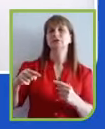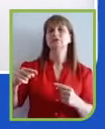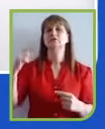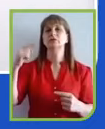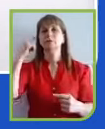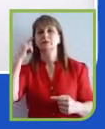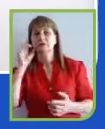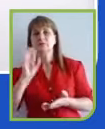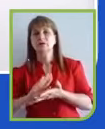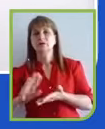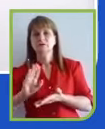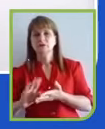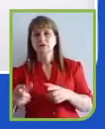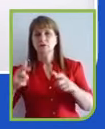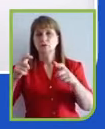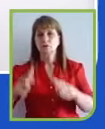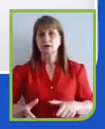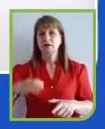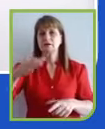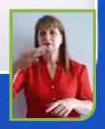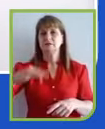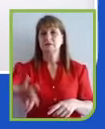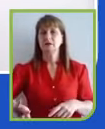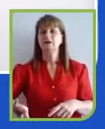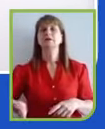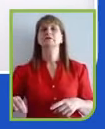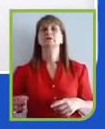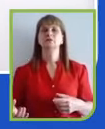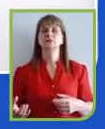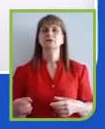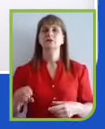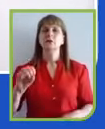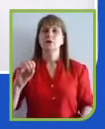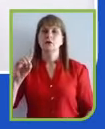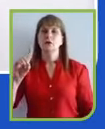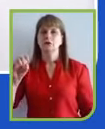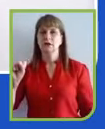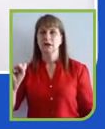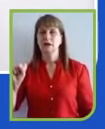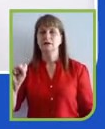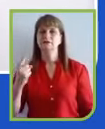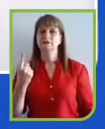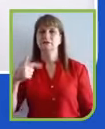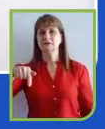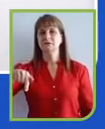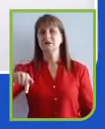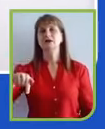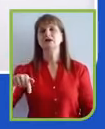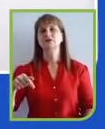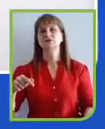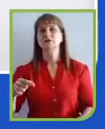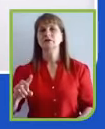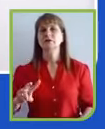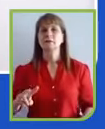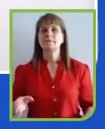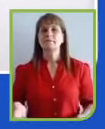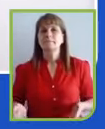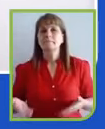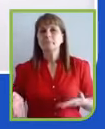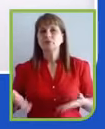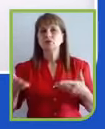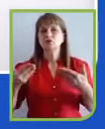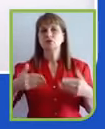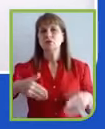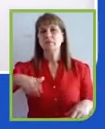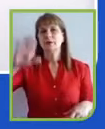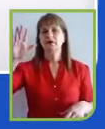17, sem dúvida nenhuma, como o ADS que mais foi impulsionado por toda essa característica. O ADS de